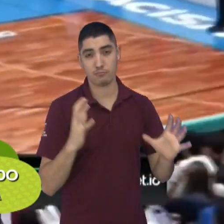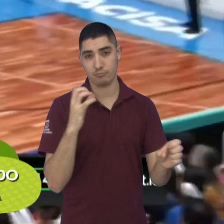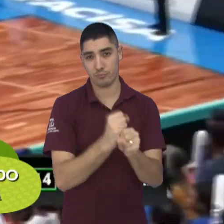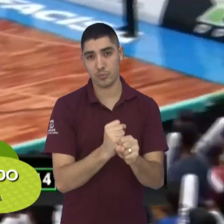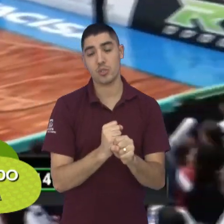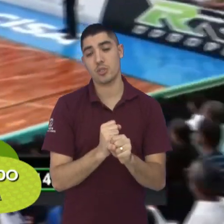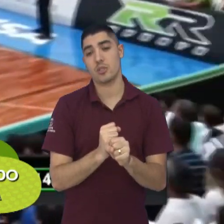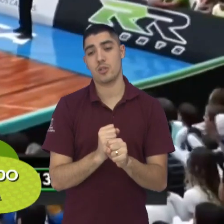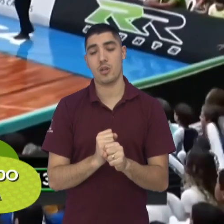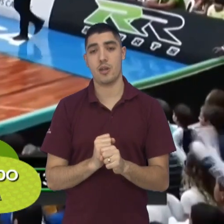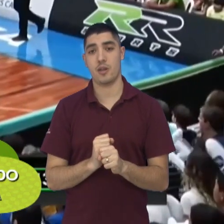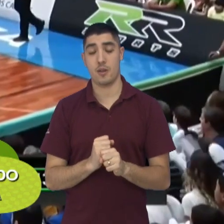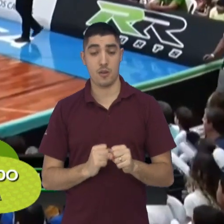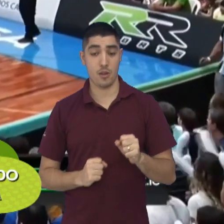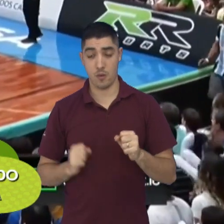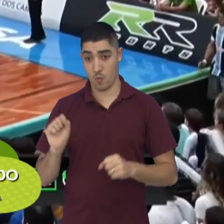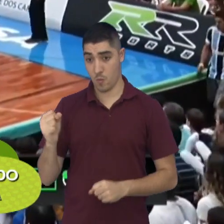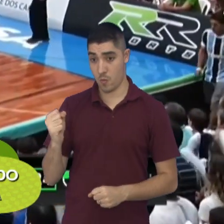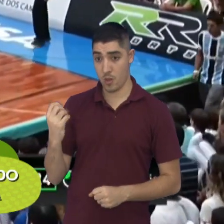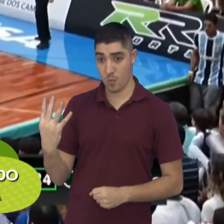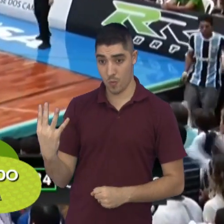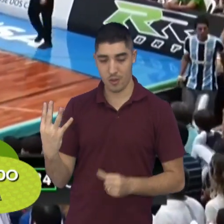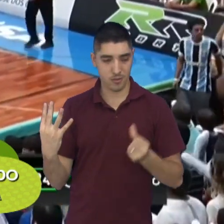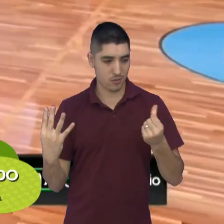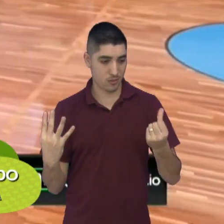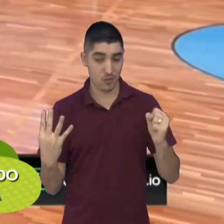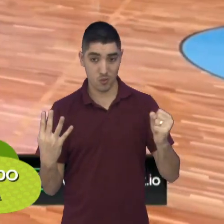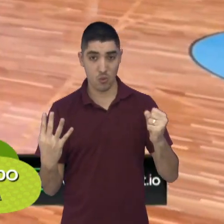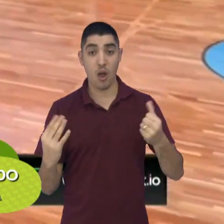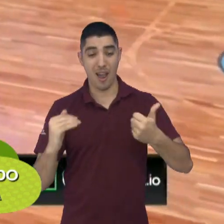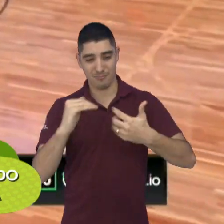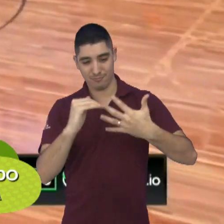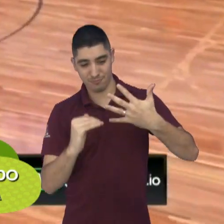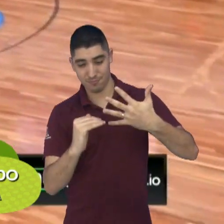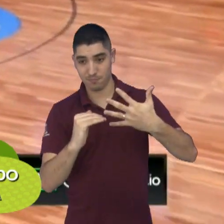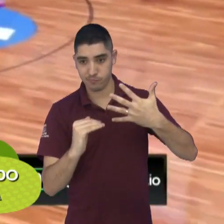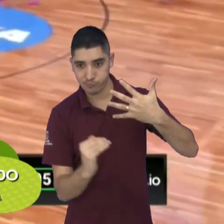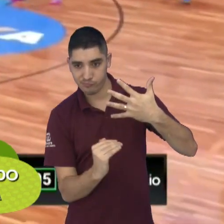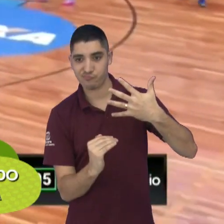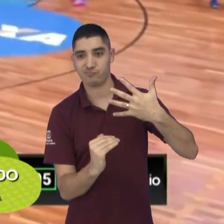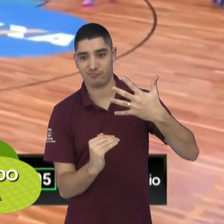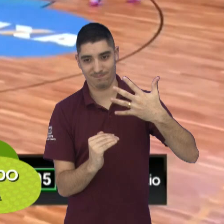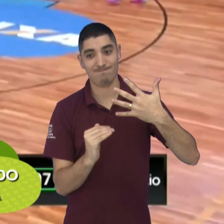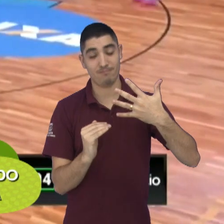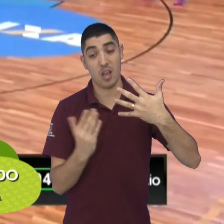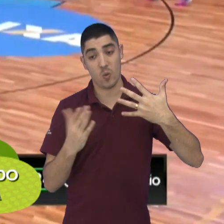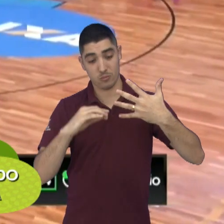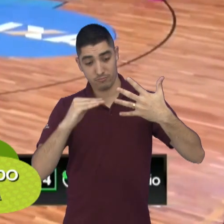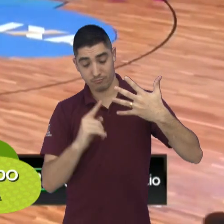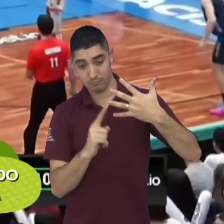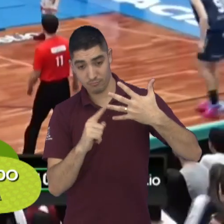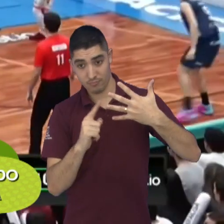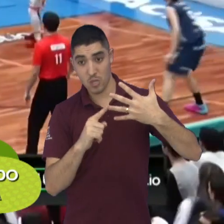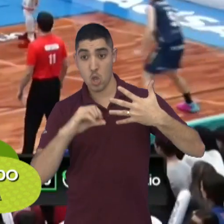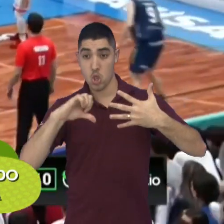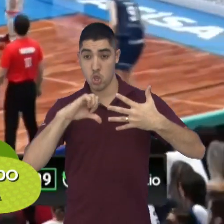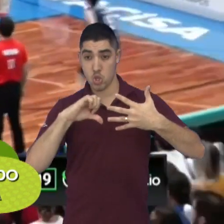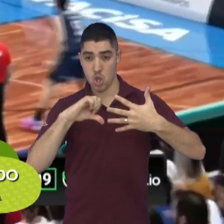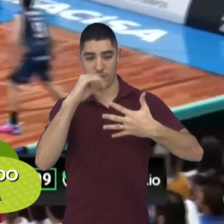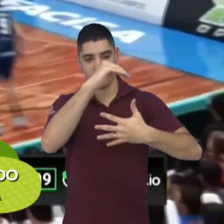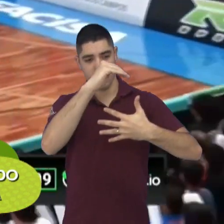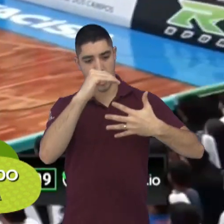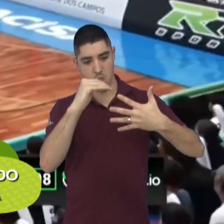84 a 68, e de quebra, caiu uma posição na classificação. Agora, o São José é o nono colocado com 50% de